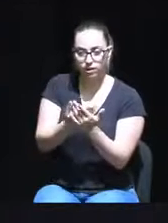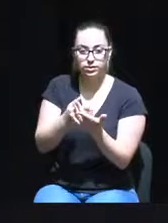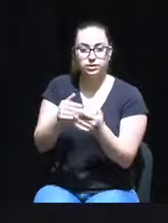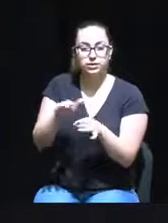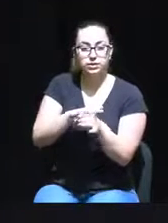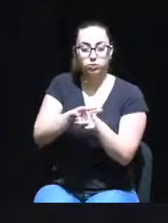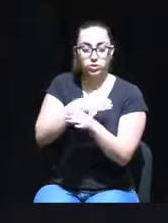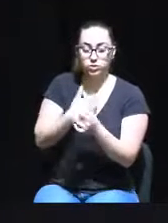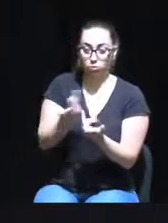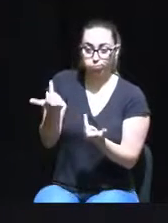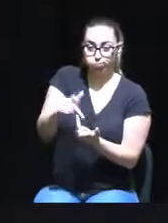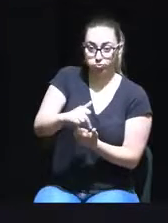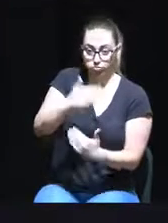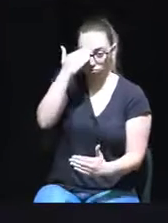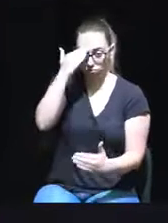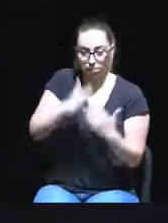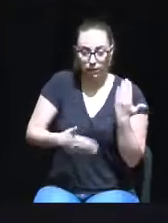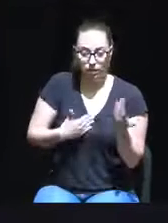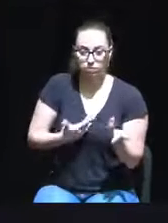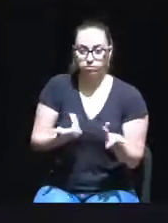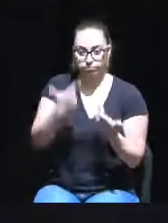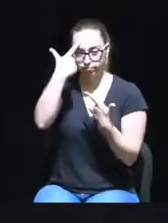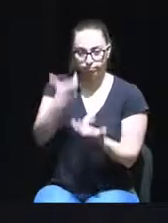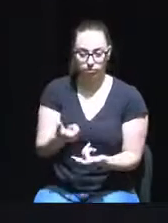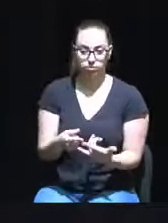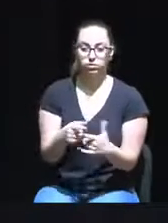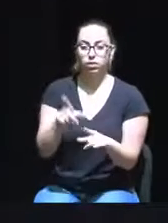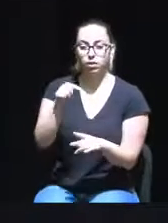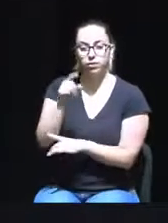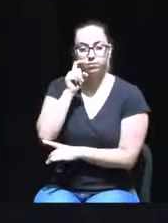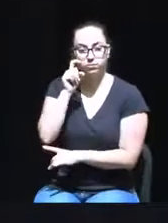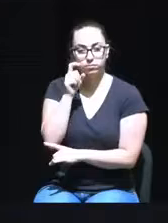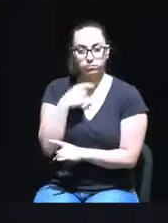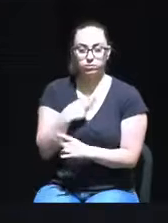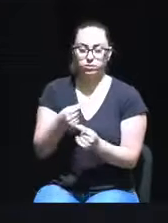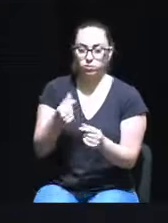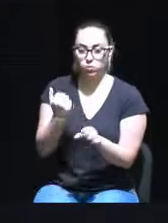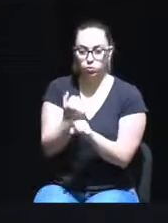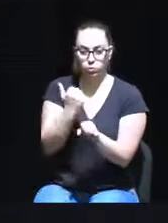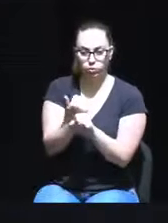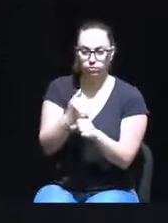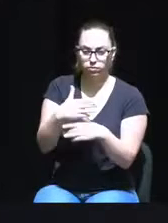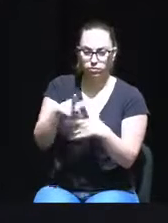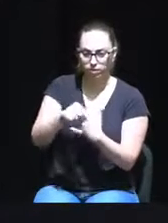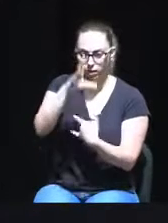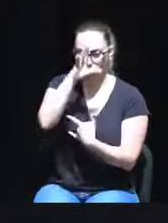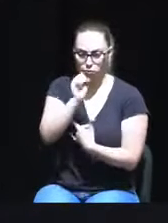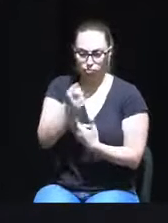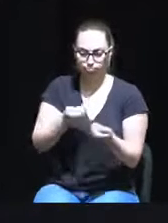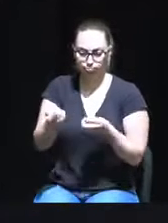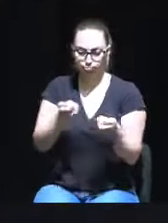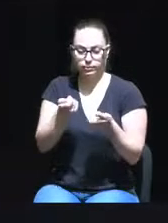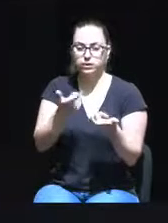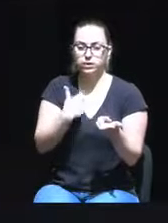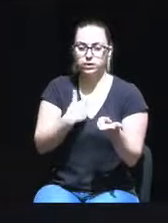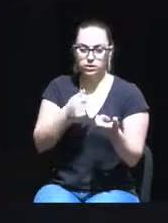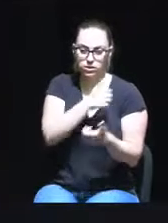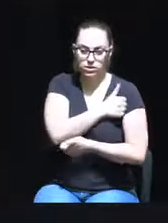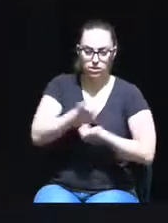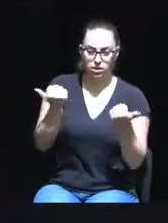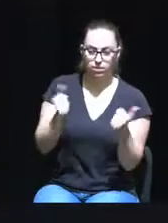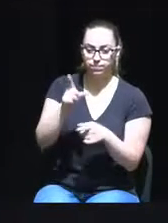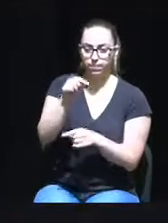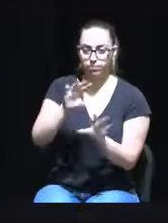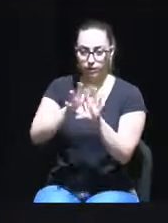situações não planeadas ou inesperadas, preservando simultaneamente a sua carteira de atividades e de governação da cidade. Referindo que a